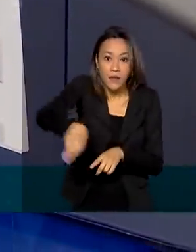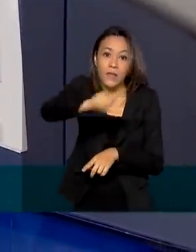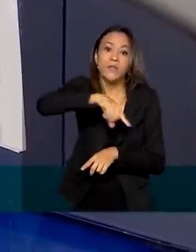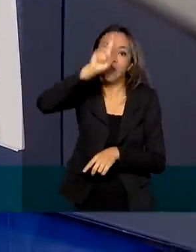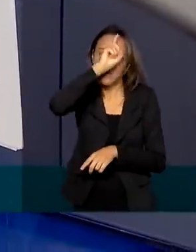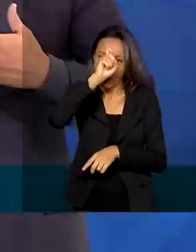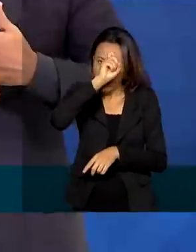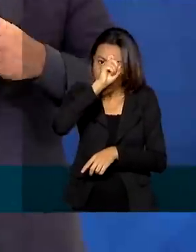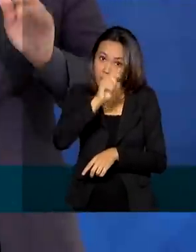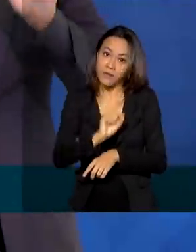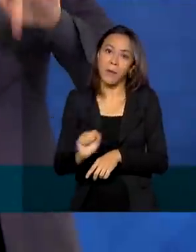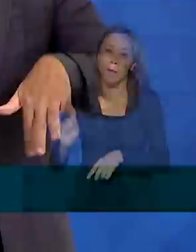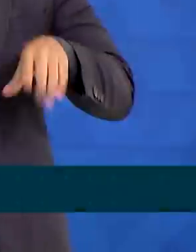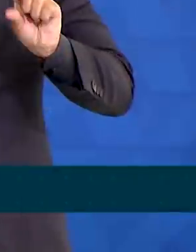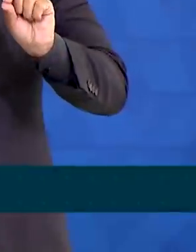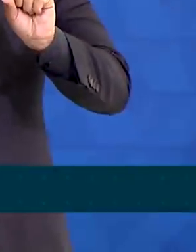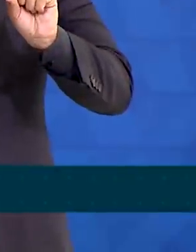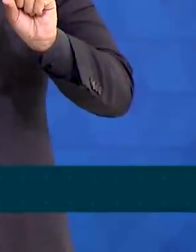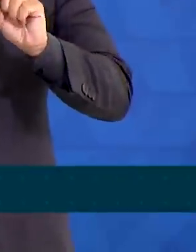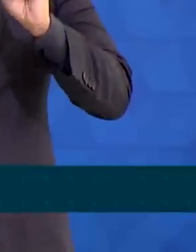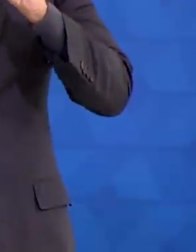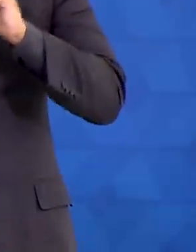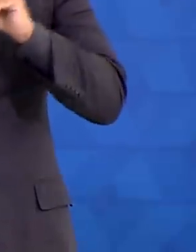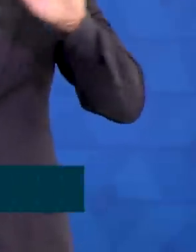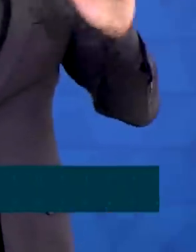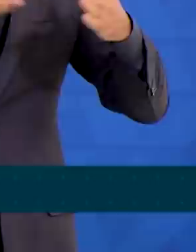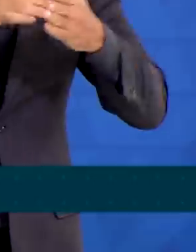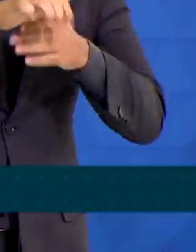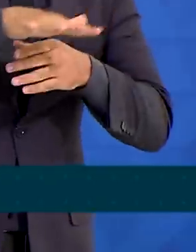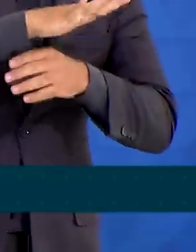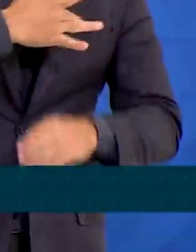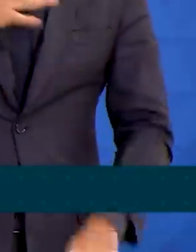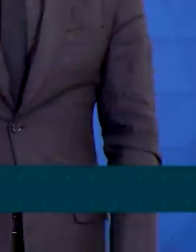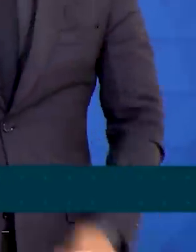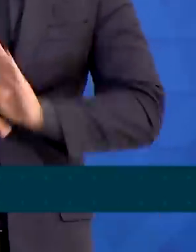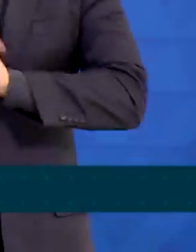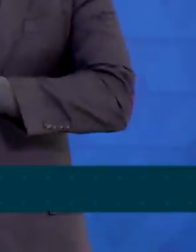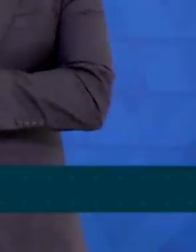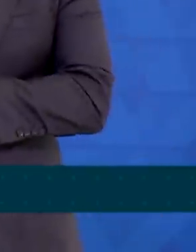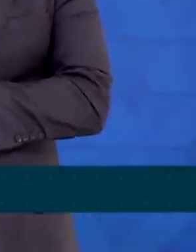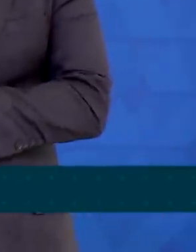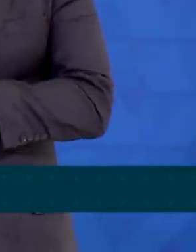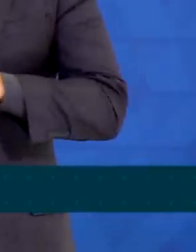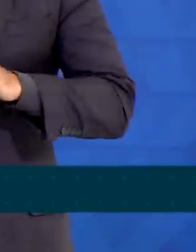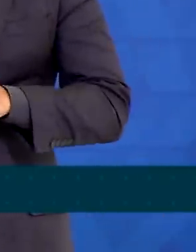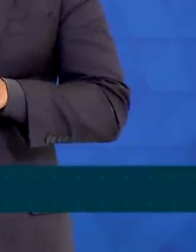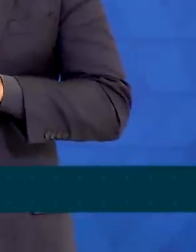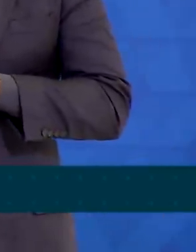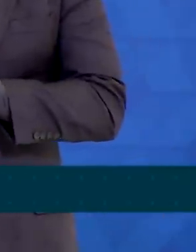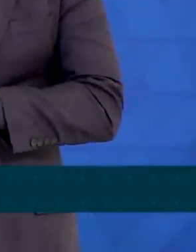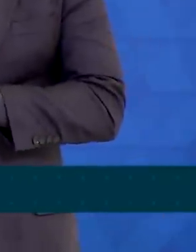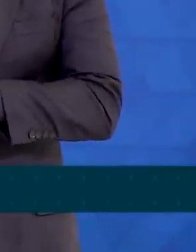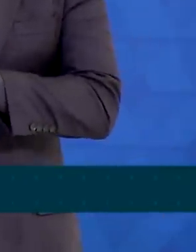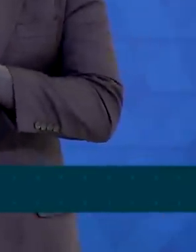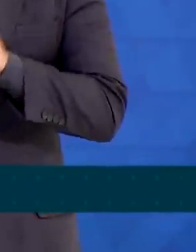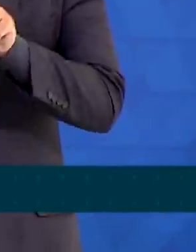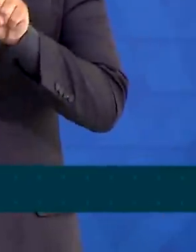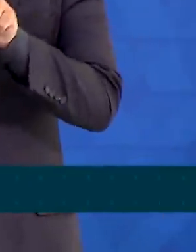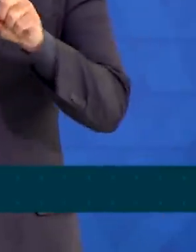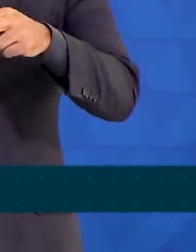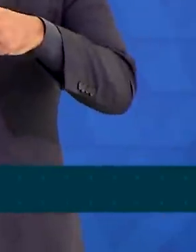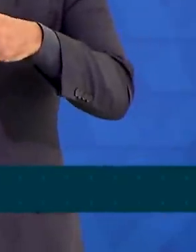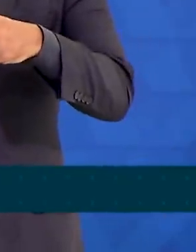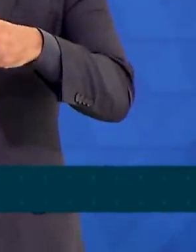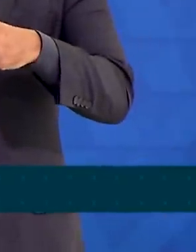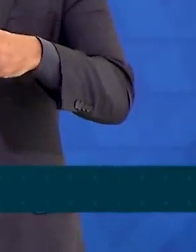em todo o país. É algo importante para a saúde brasileira, é algo que faz sentido socialmente para a Caixa Econômica